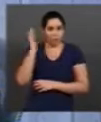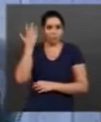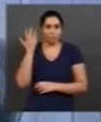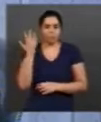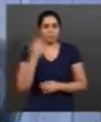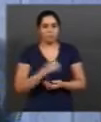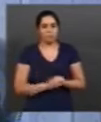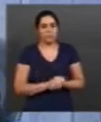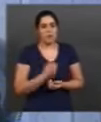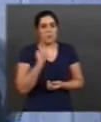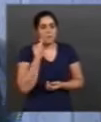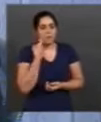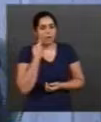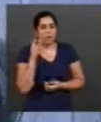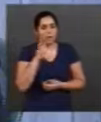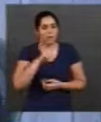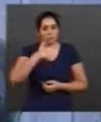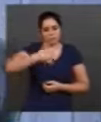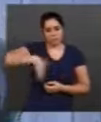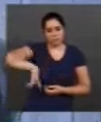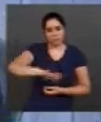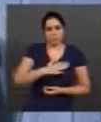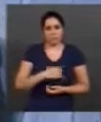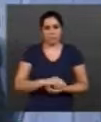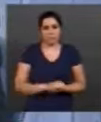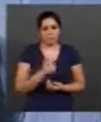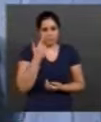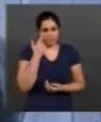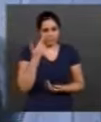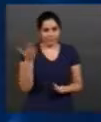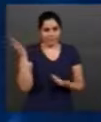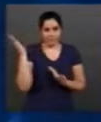Uberlândia e algumas cidades da região. Olha só.